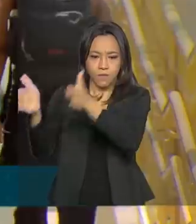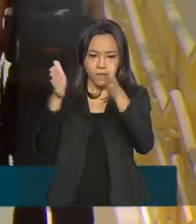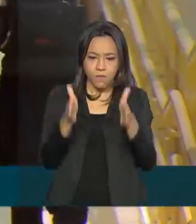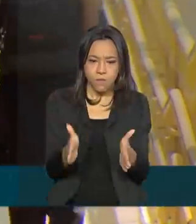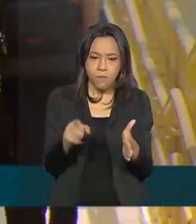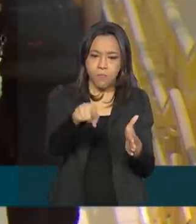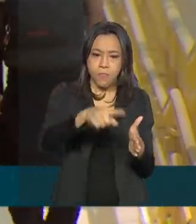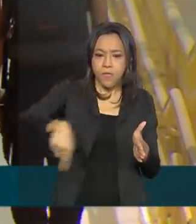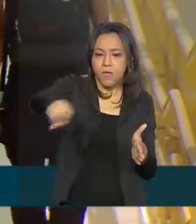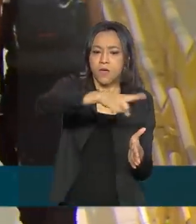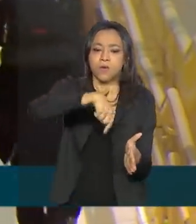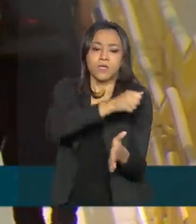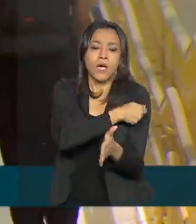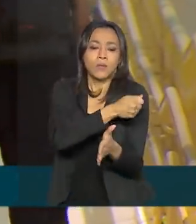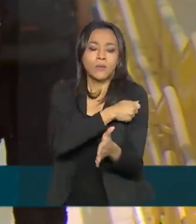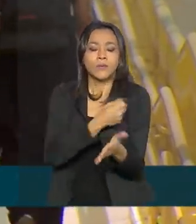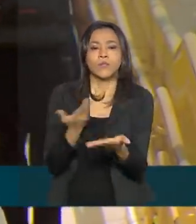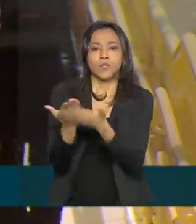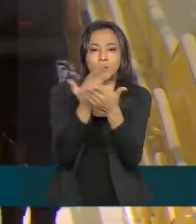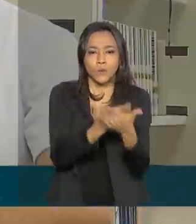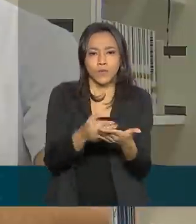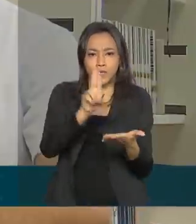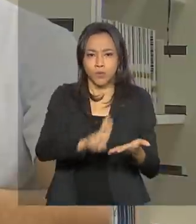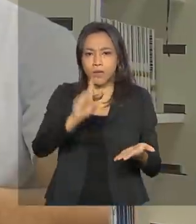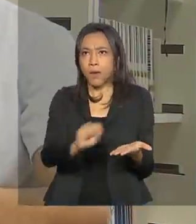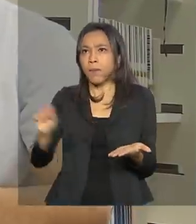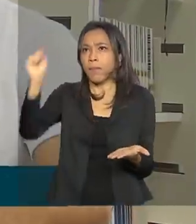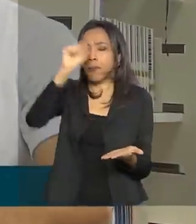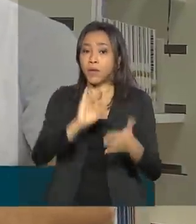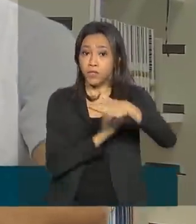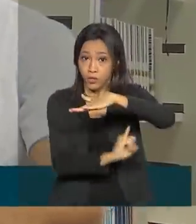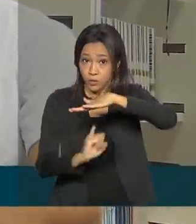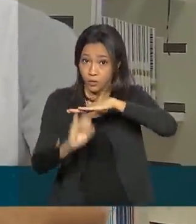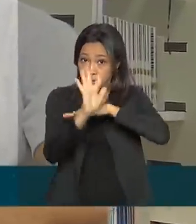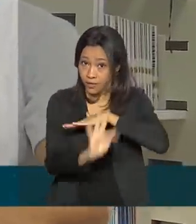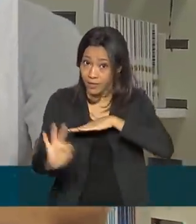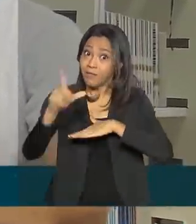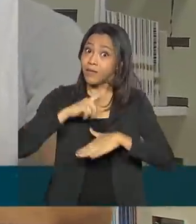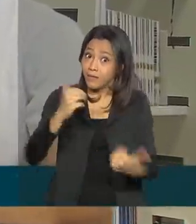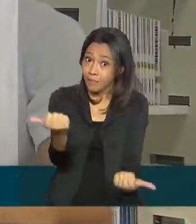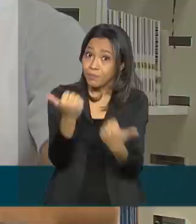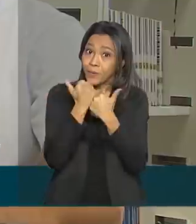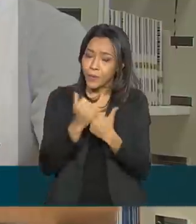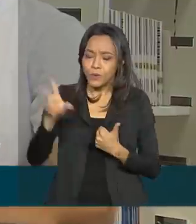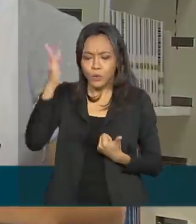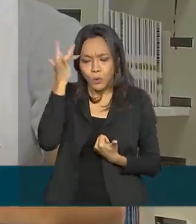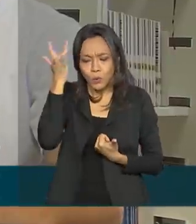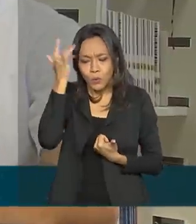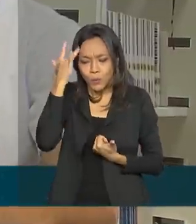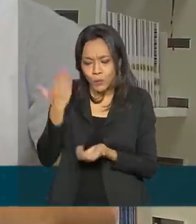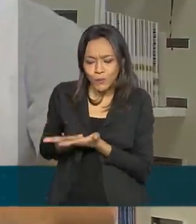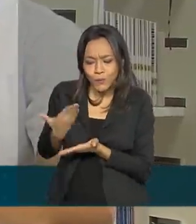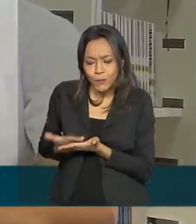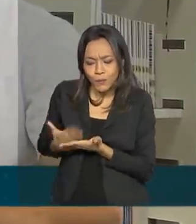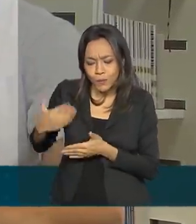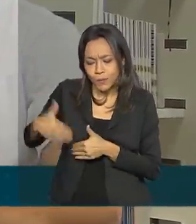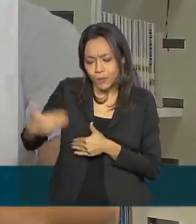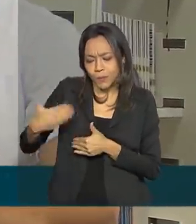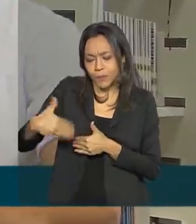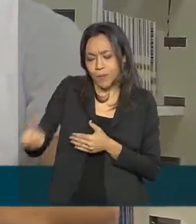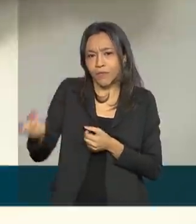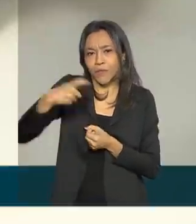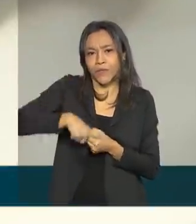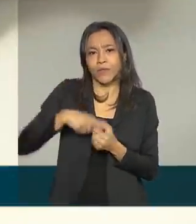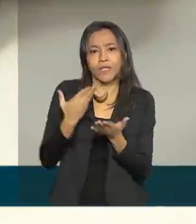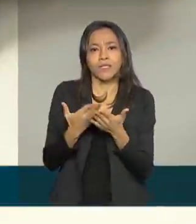institutos federais de ensino e universidades terão um aliado para a rotina de estudos à distância e para retomar as aulas